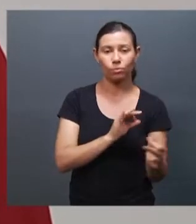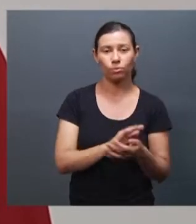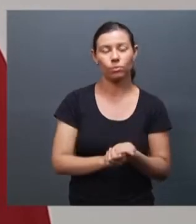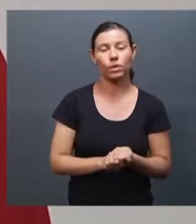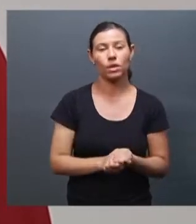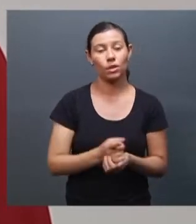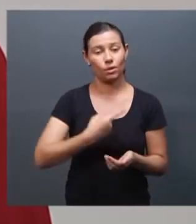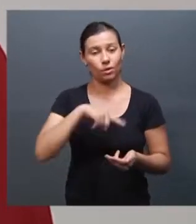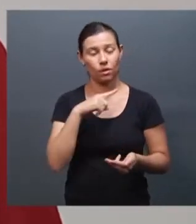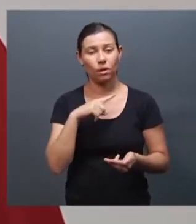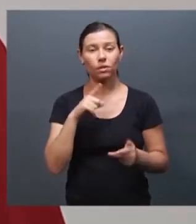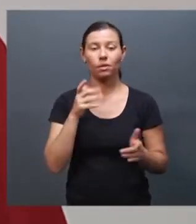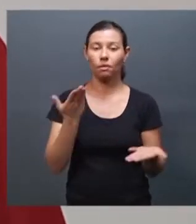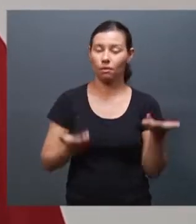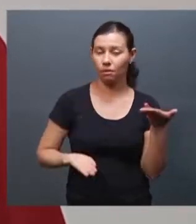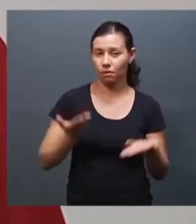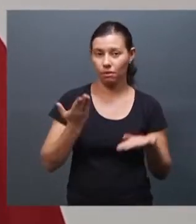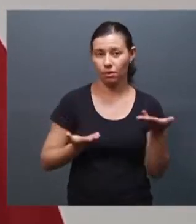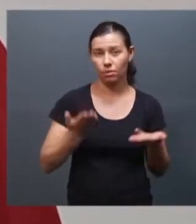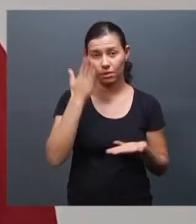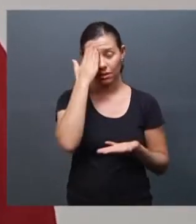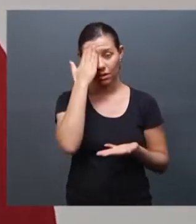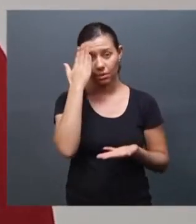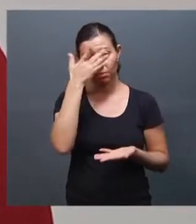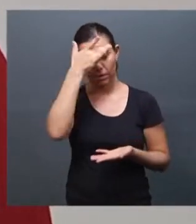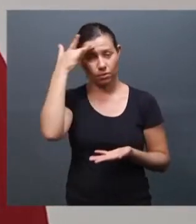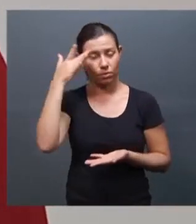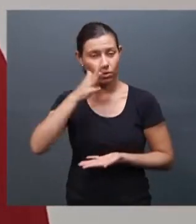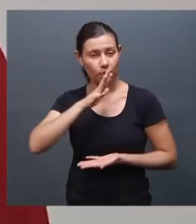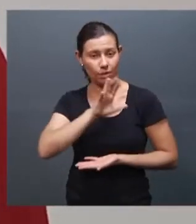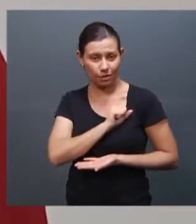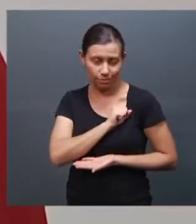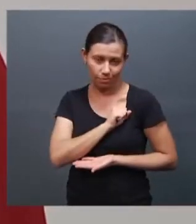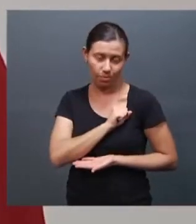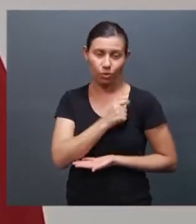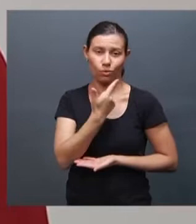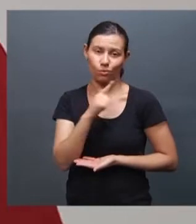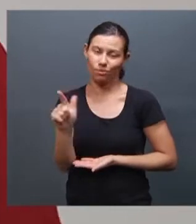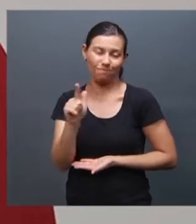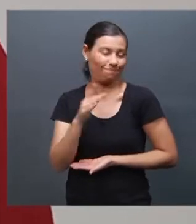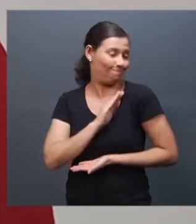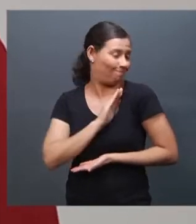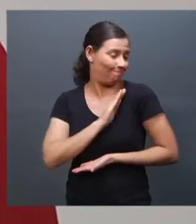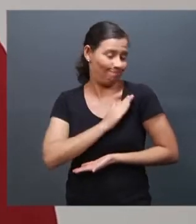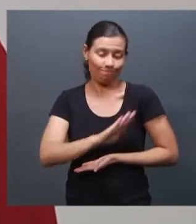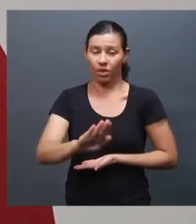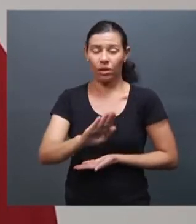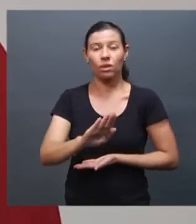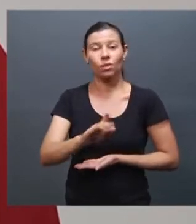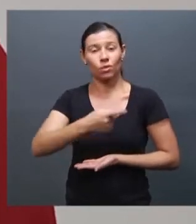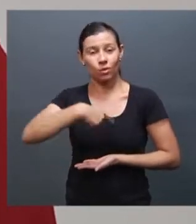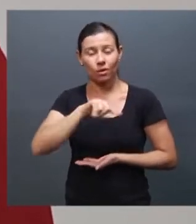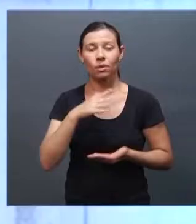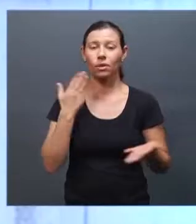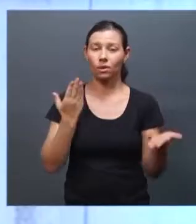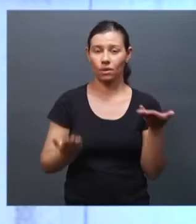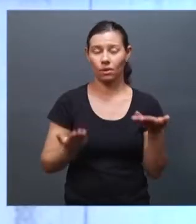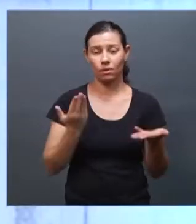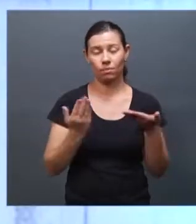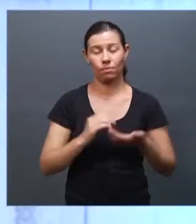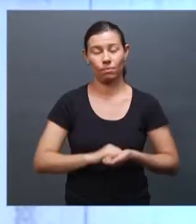equilíbrio. Nós sabemos que tem pessoas que gostam, pessoas que não gostam, nós não queremos desafiar ninguém, nós queremos o equilíbrio.